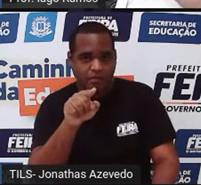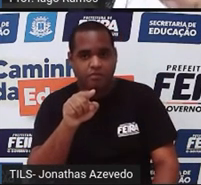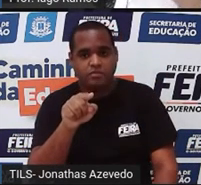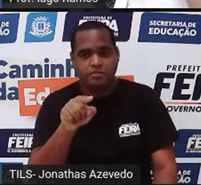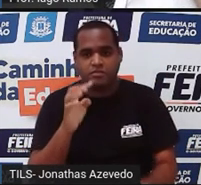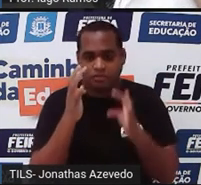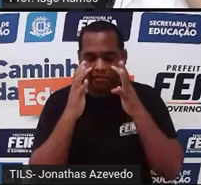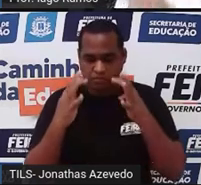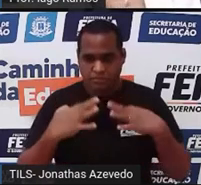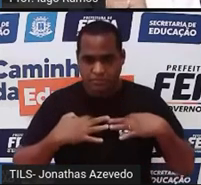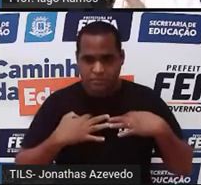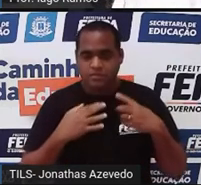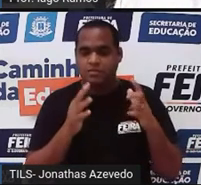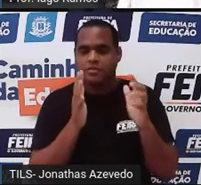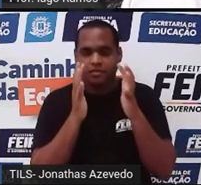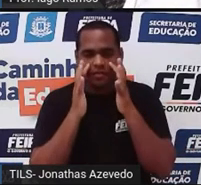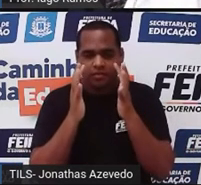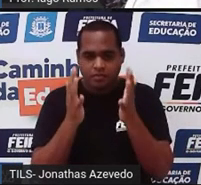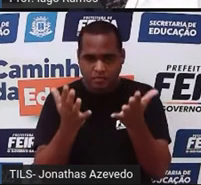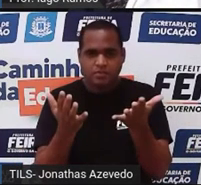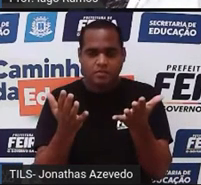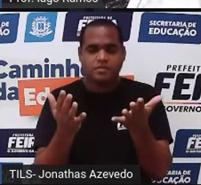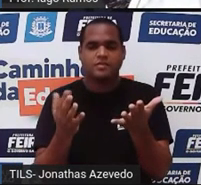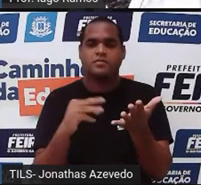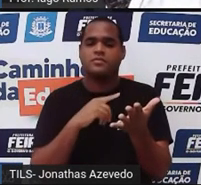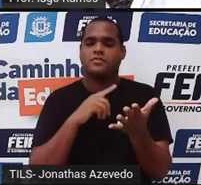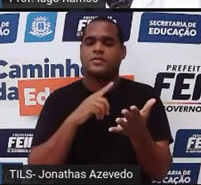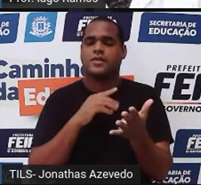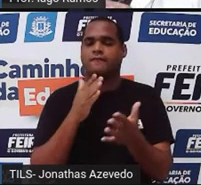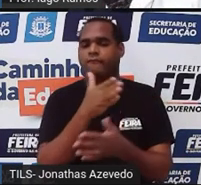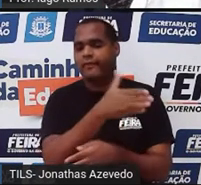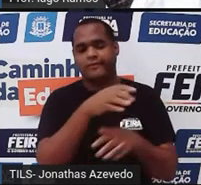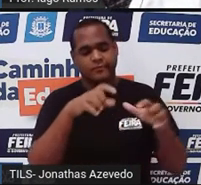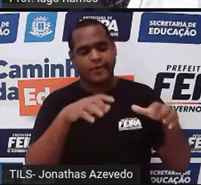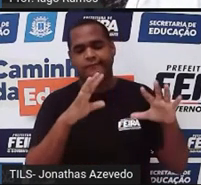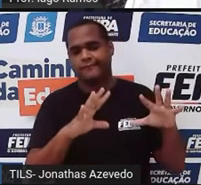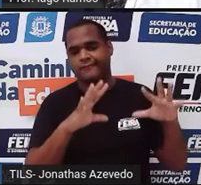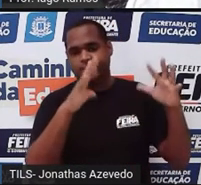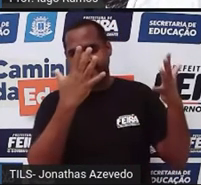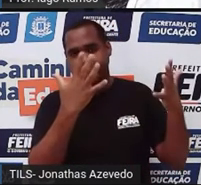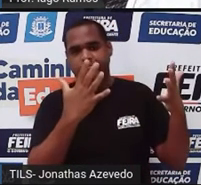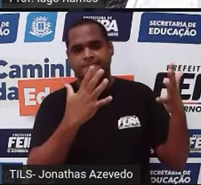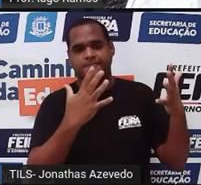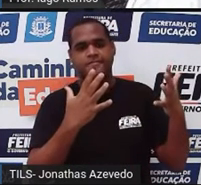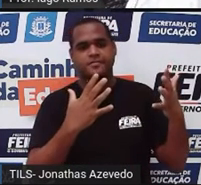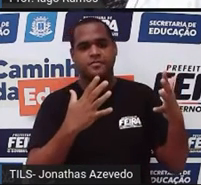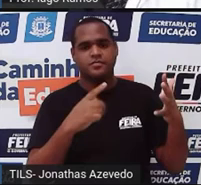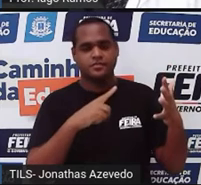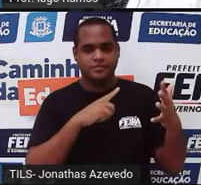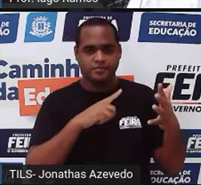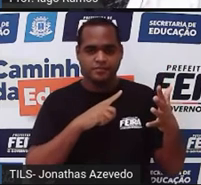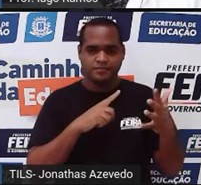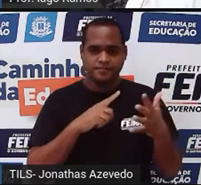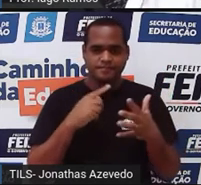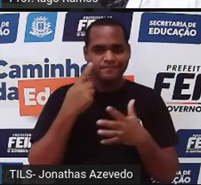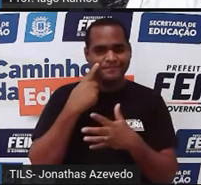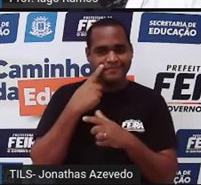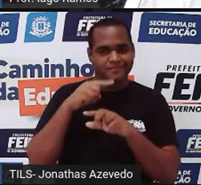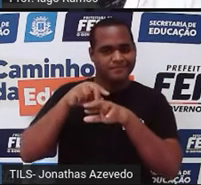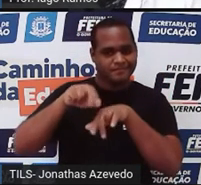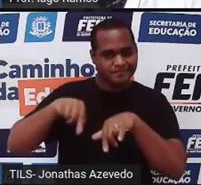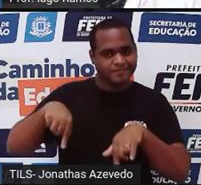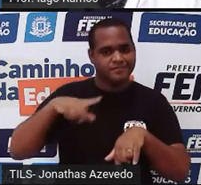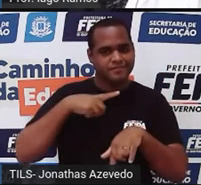me ouve, que me vê, que está acompanhando essa aula, você vai a uma festa e aí você dispõe de algumas